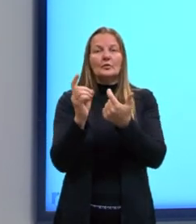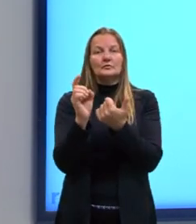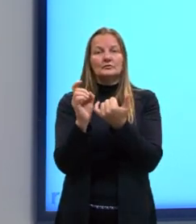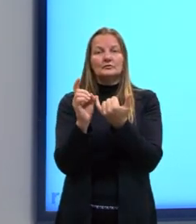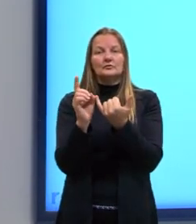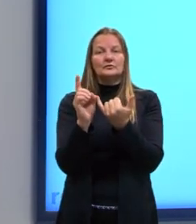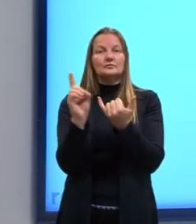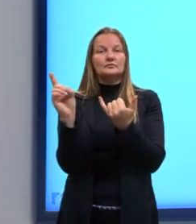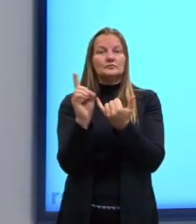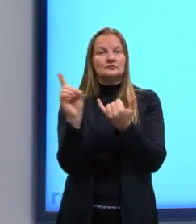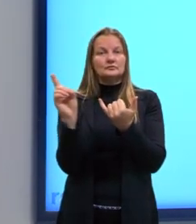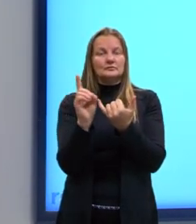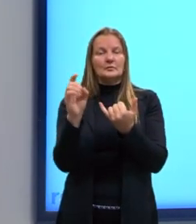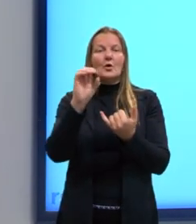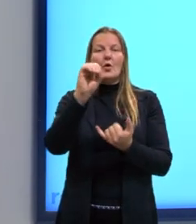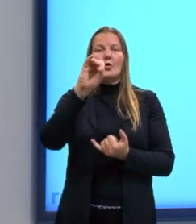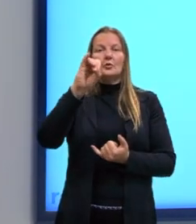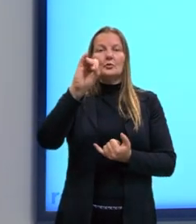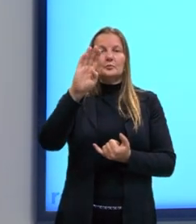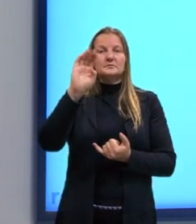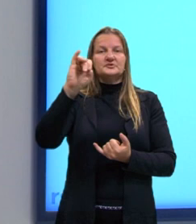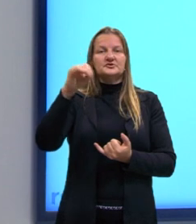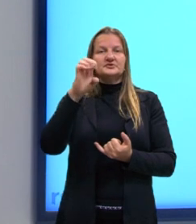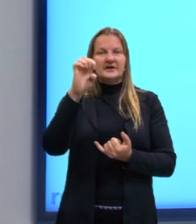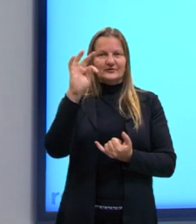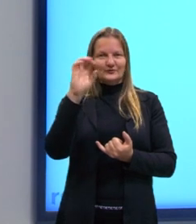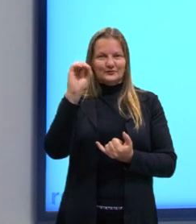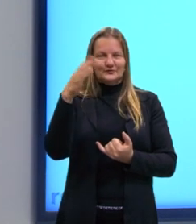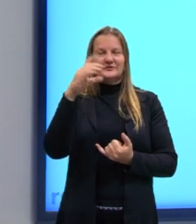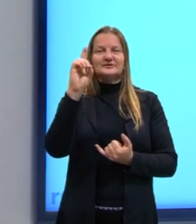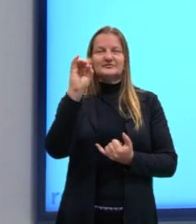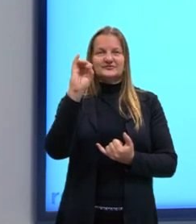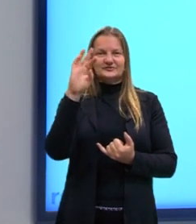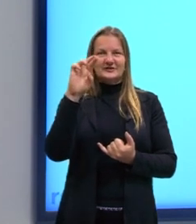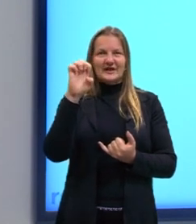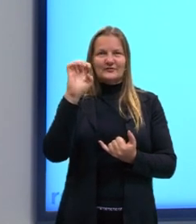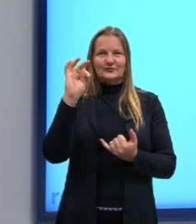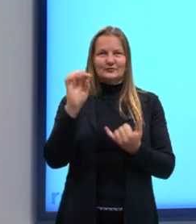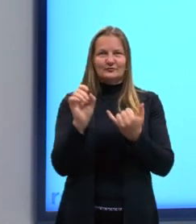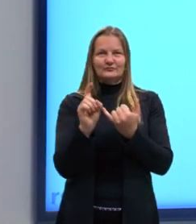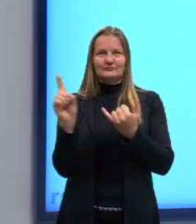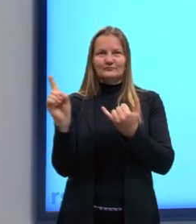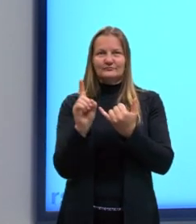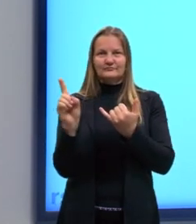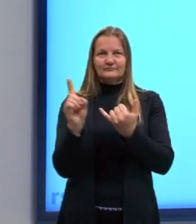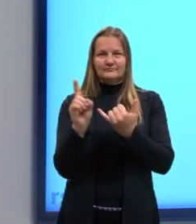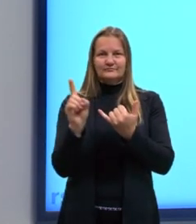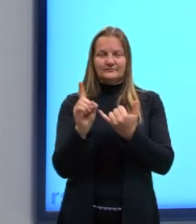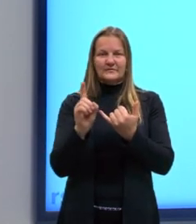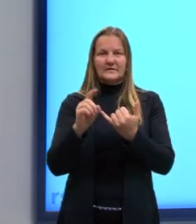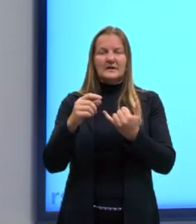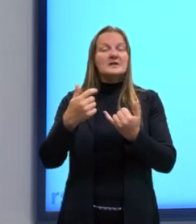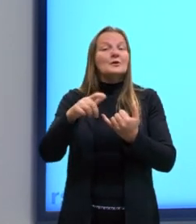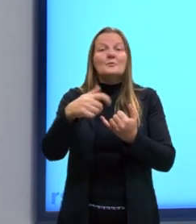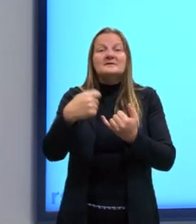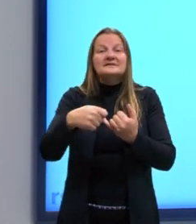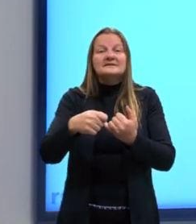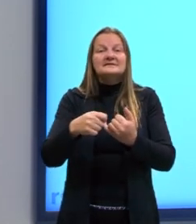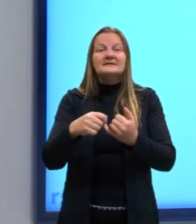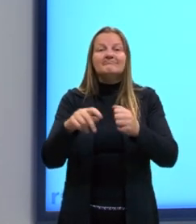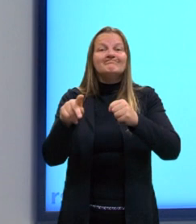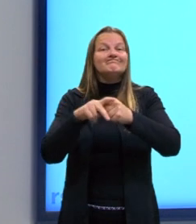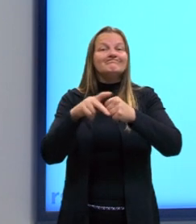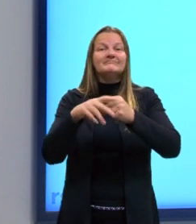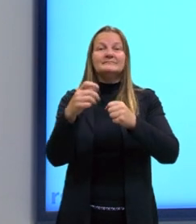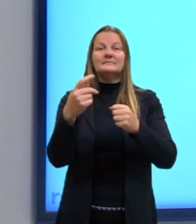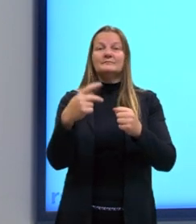direto. E ele é ligado diretamente ao verbo, sem auxílio de nenhuma preposição. Olhem